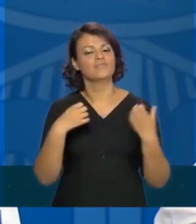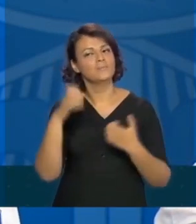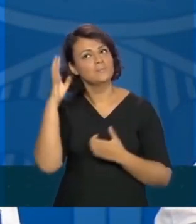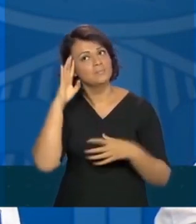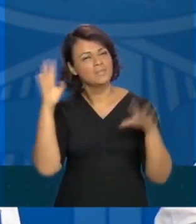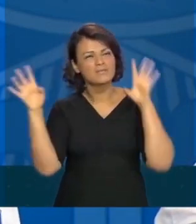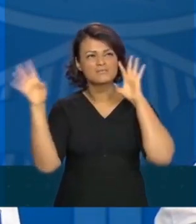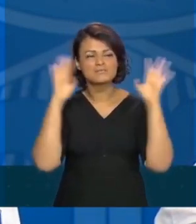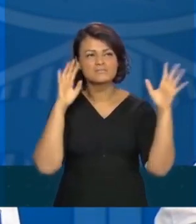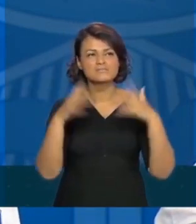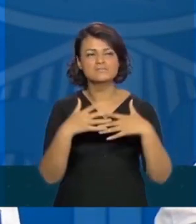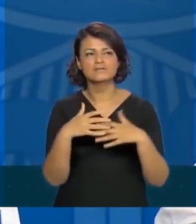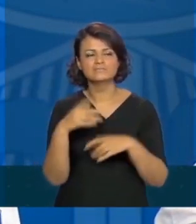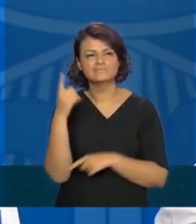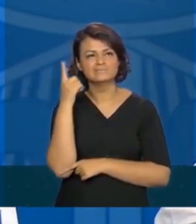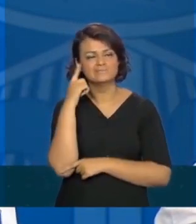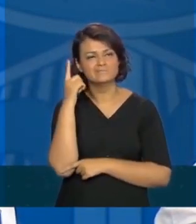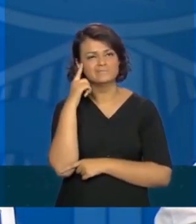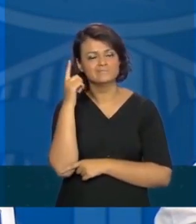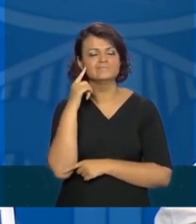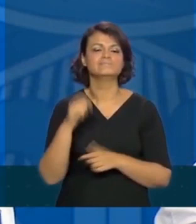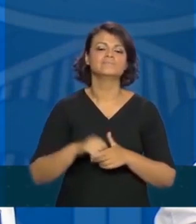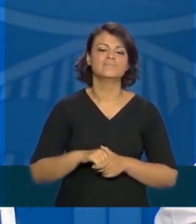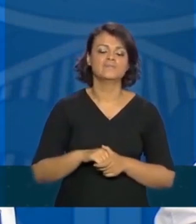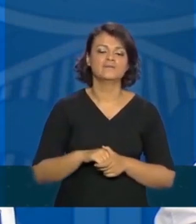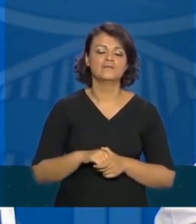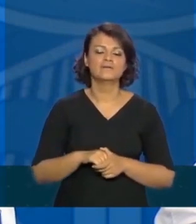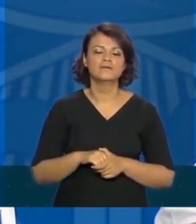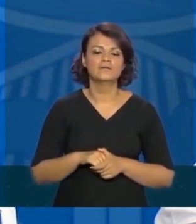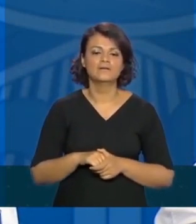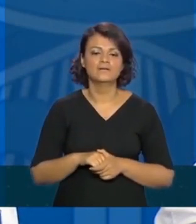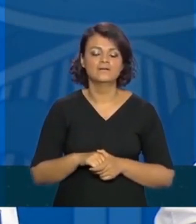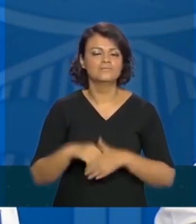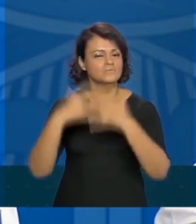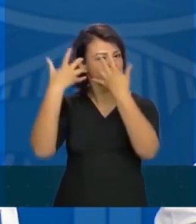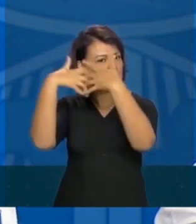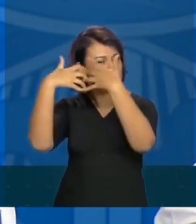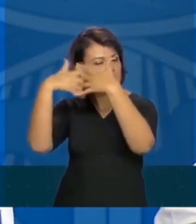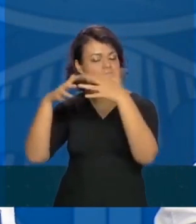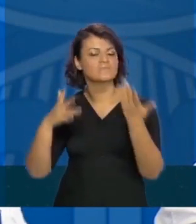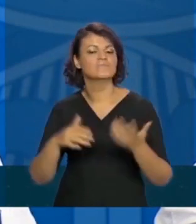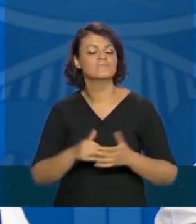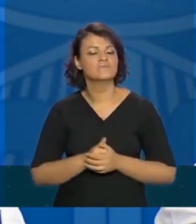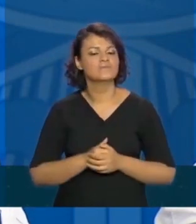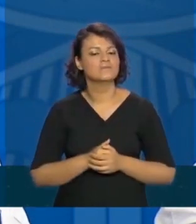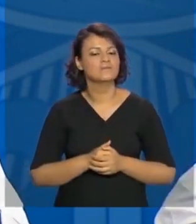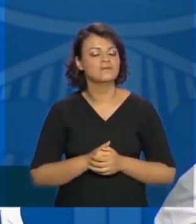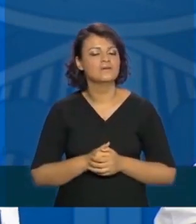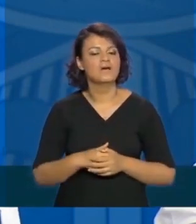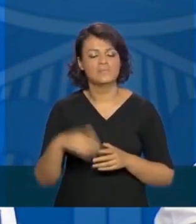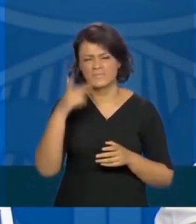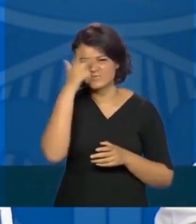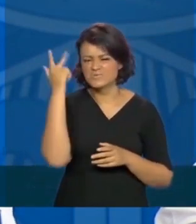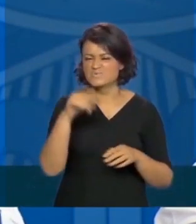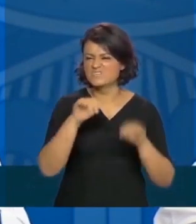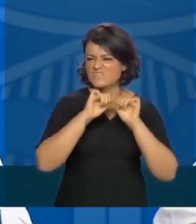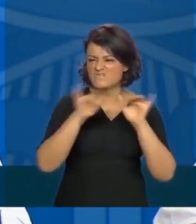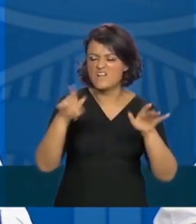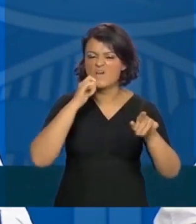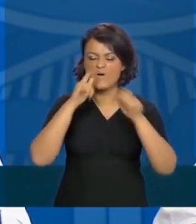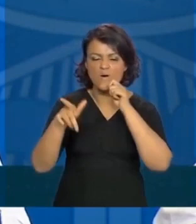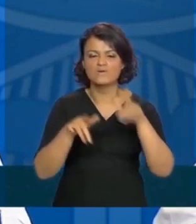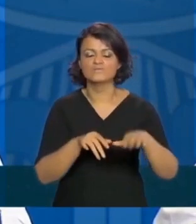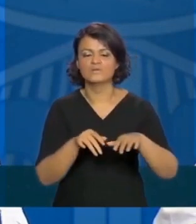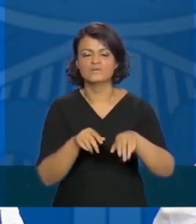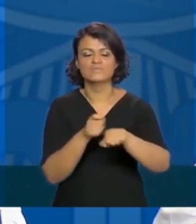vamos refletir vamos buscar boas fontes aos que destilam ódio aos que destilam fake